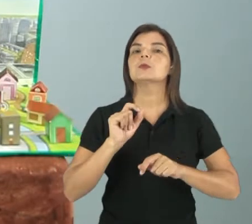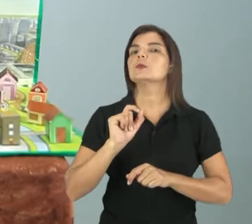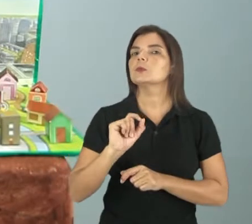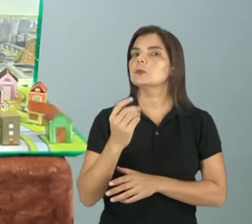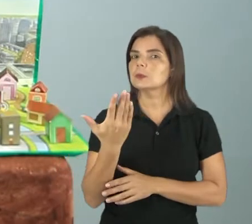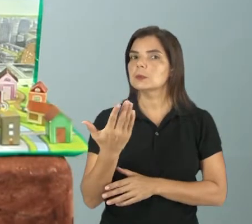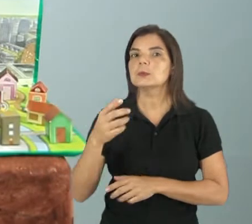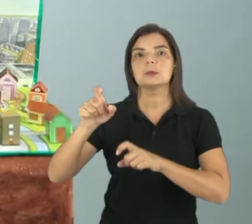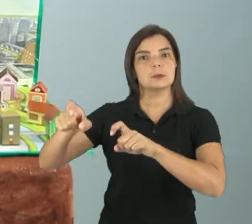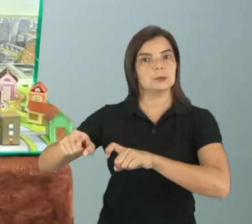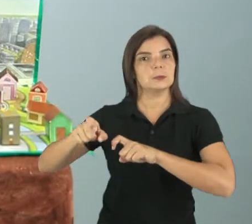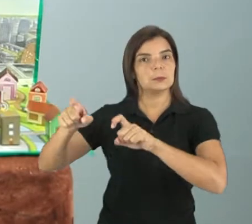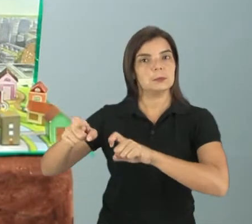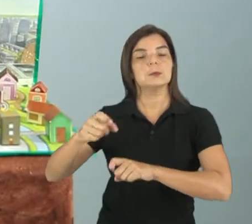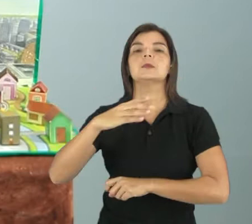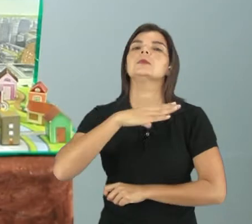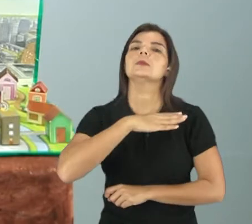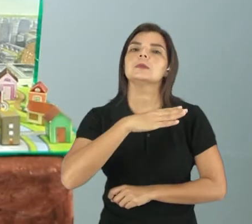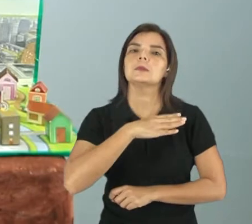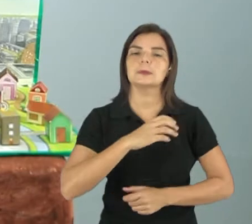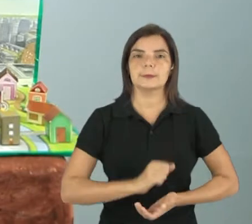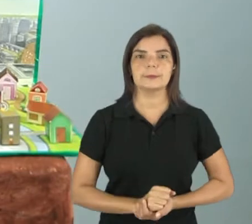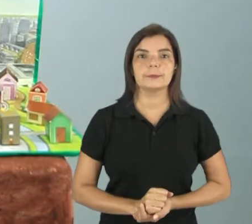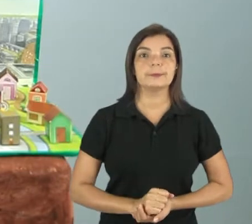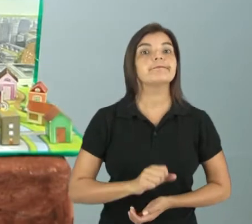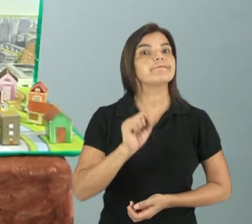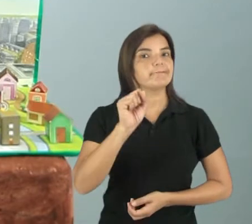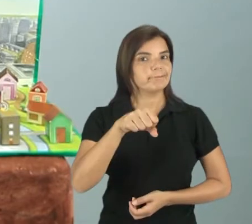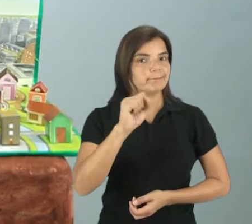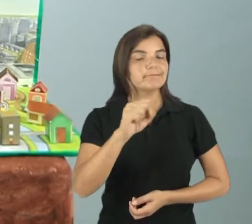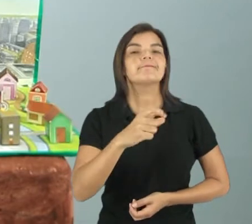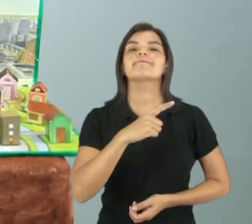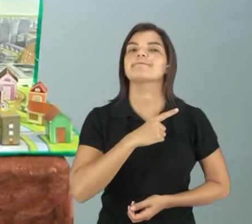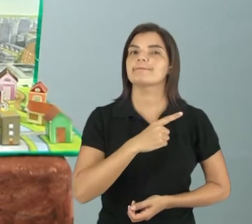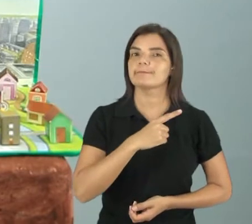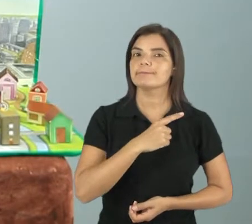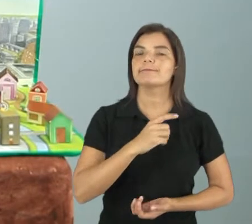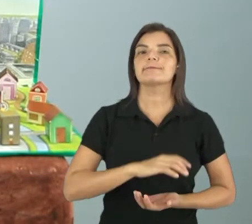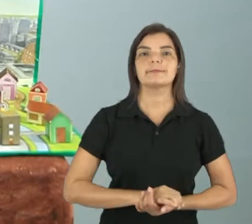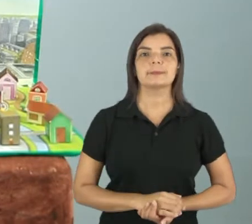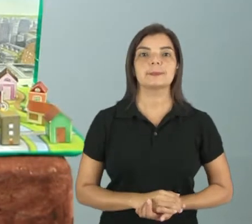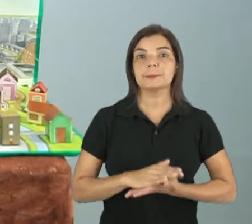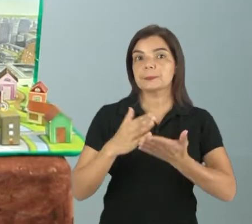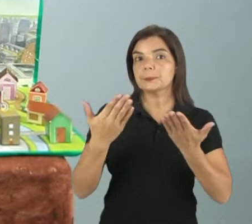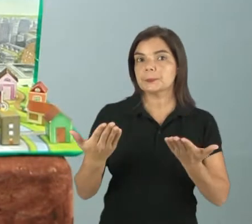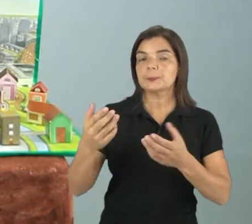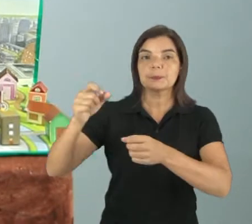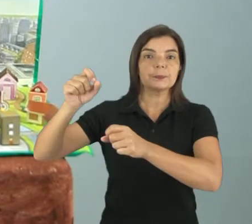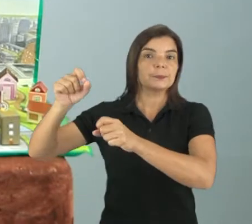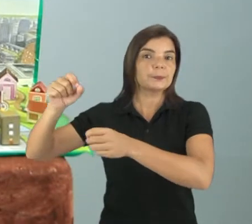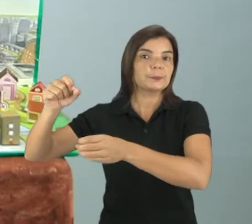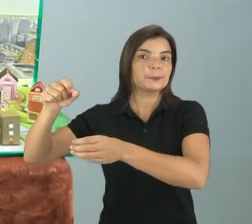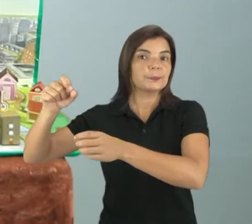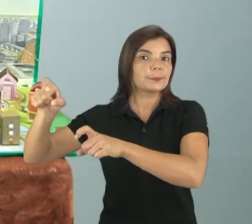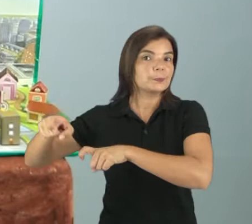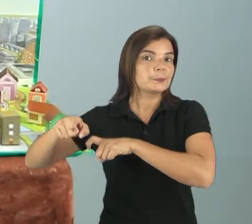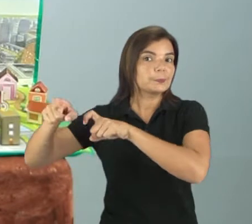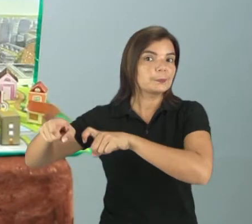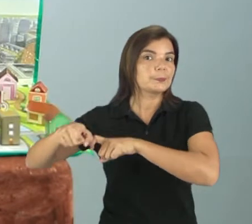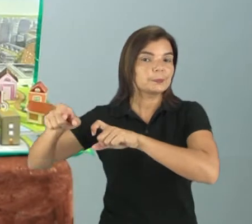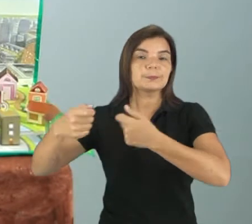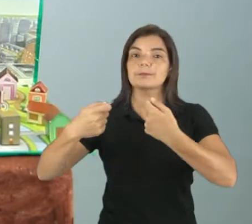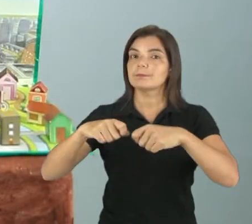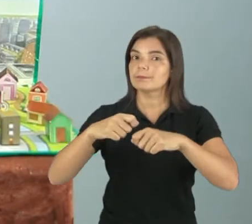realizados no campo e na cidade? Existe, não é mesmo? Tanto o campo precisa da cidade